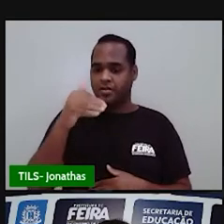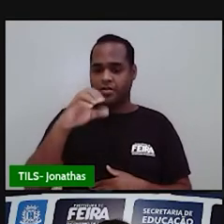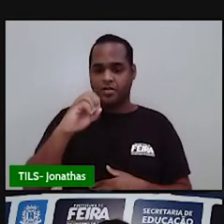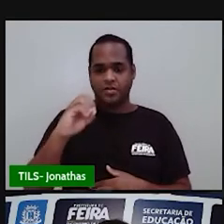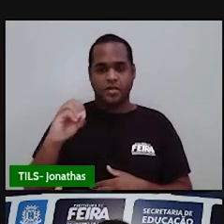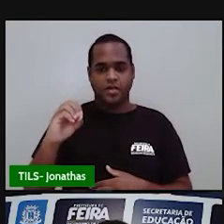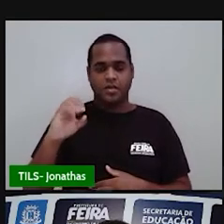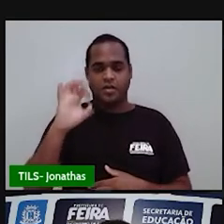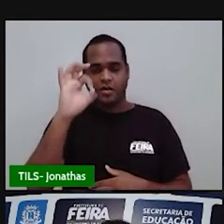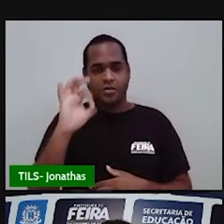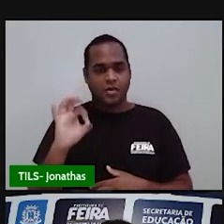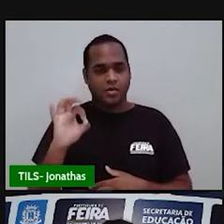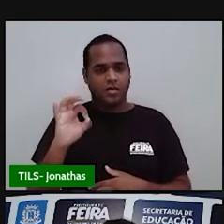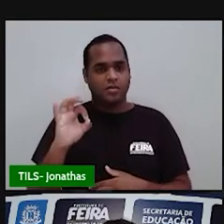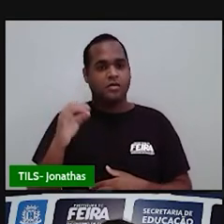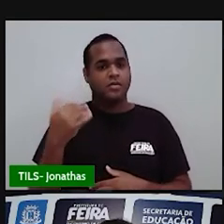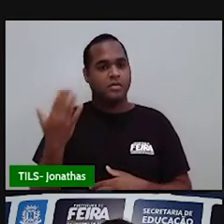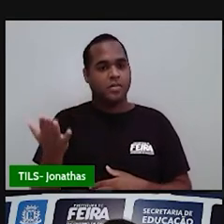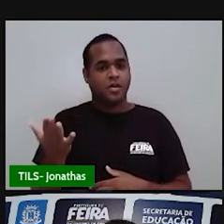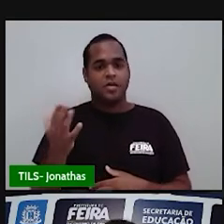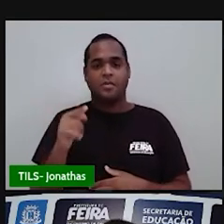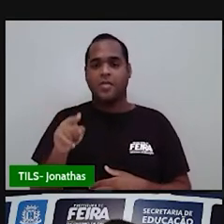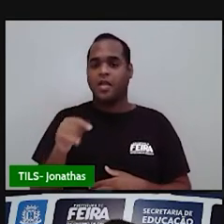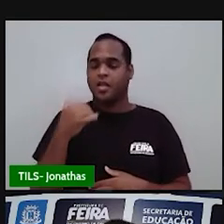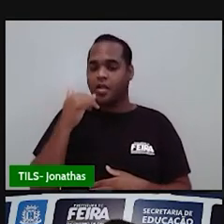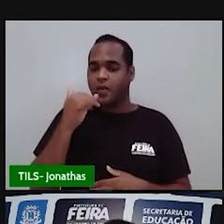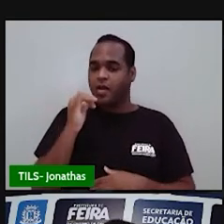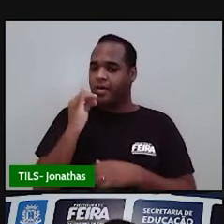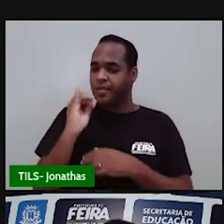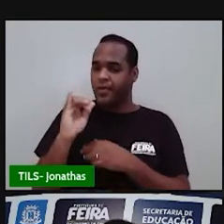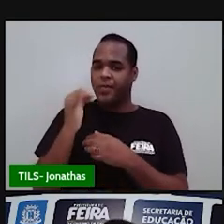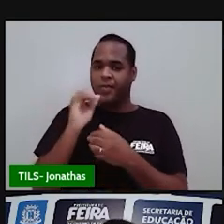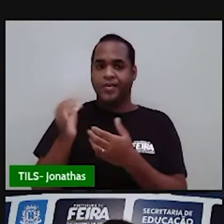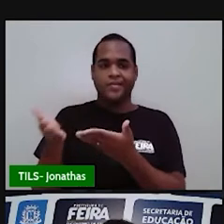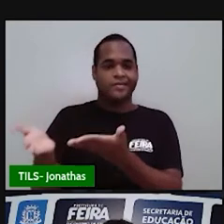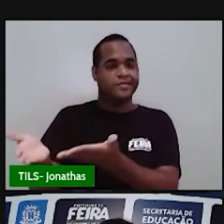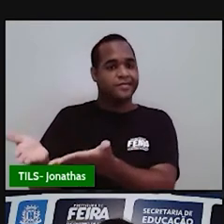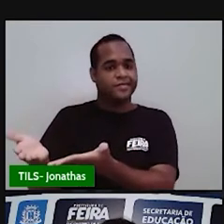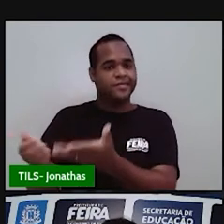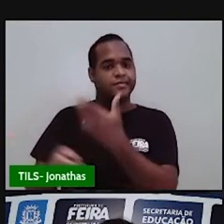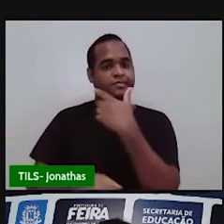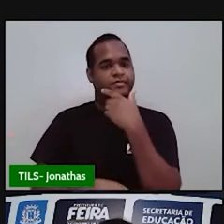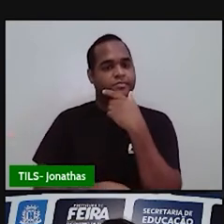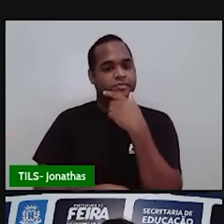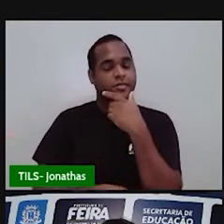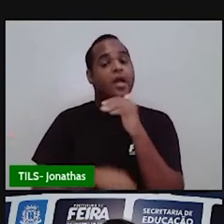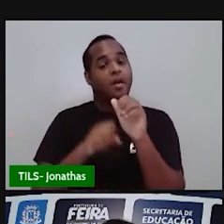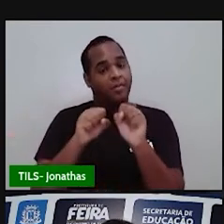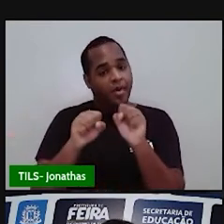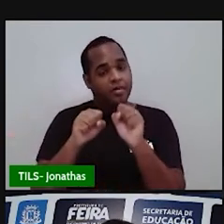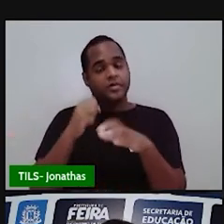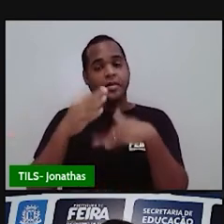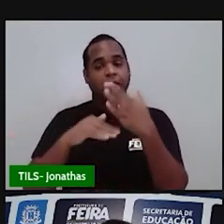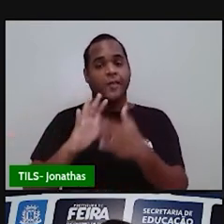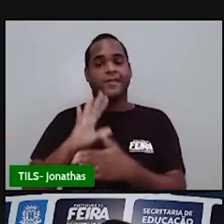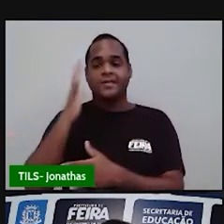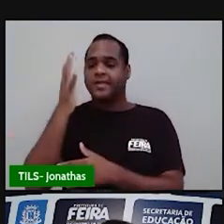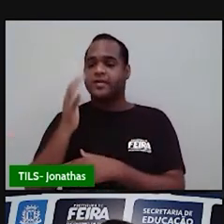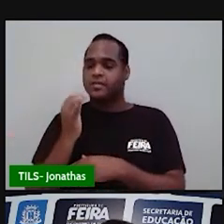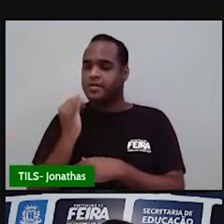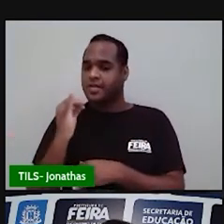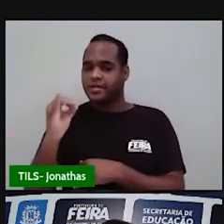mas continua ali, né, conectado o carregador na tomada. Isso vai consumindo energia.